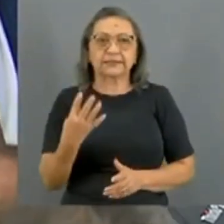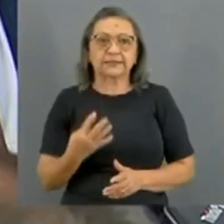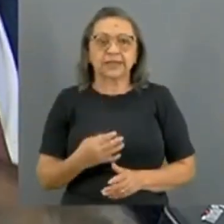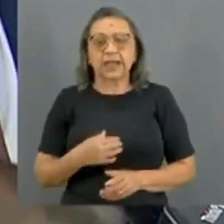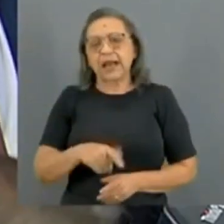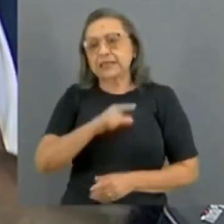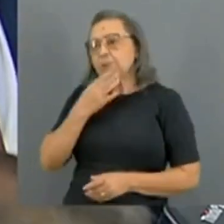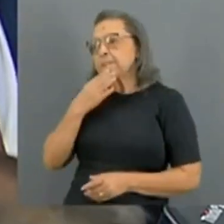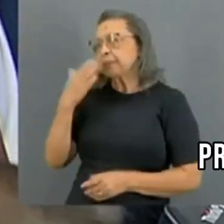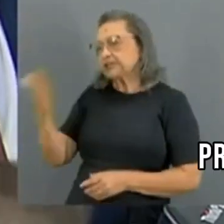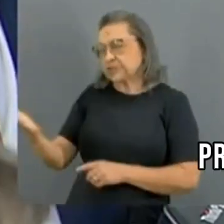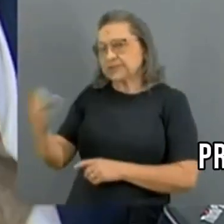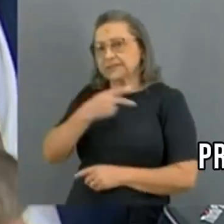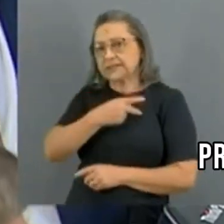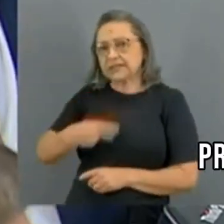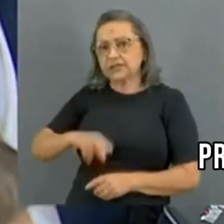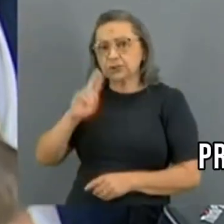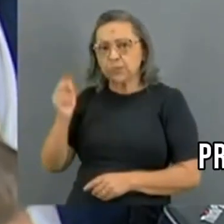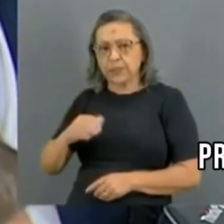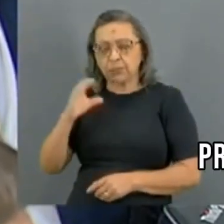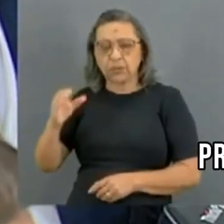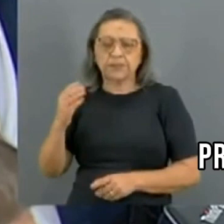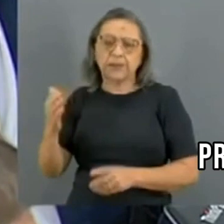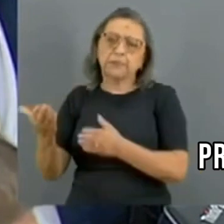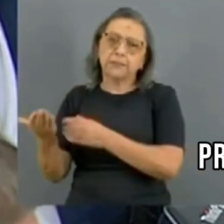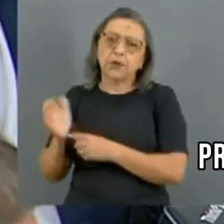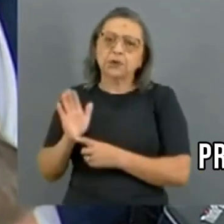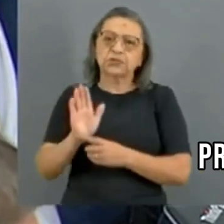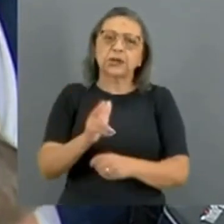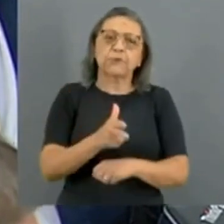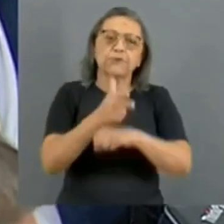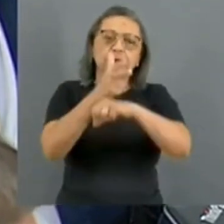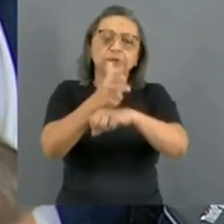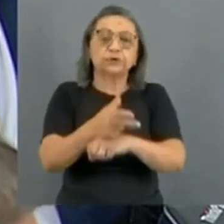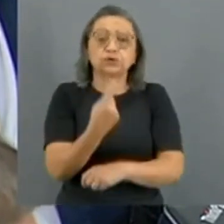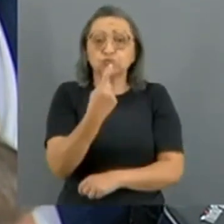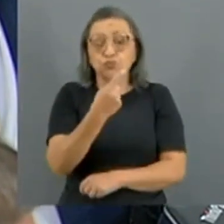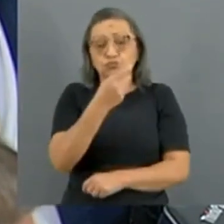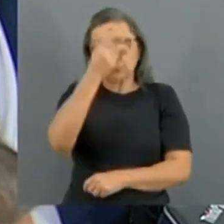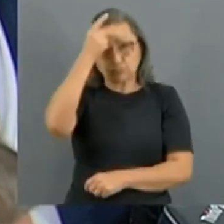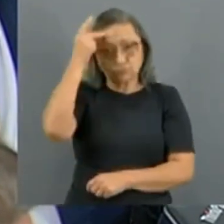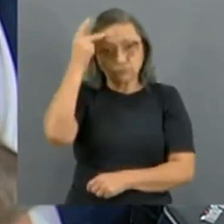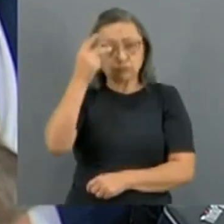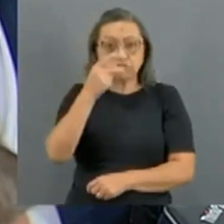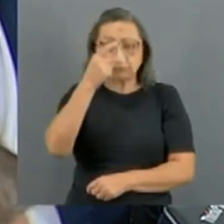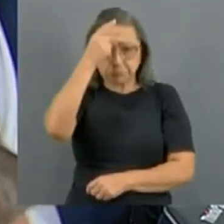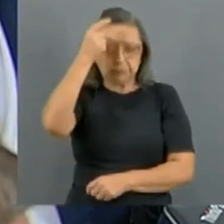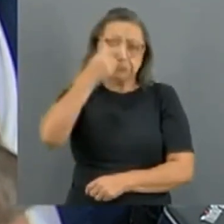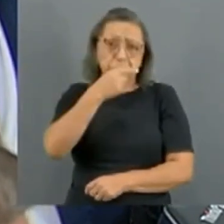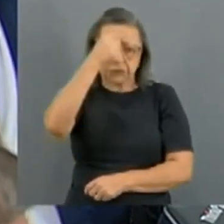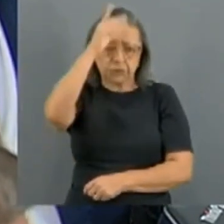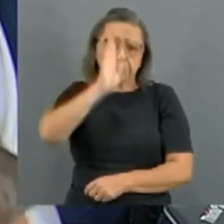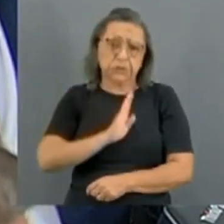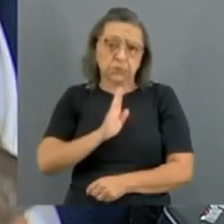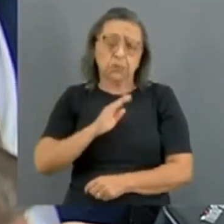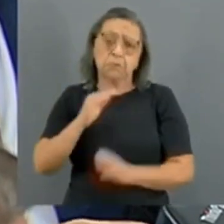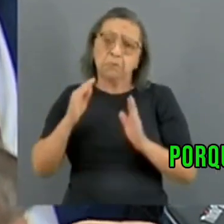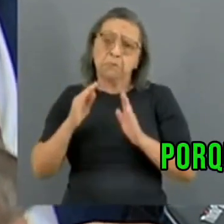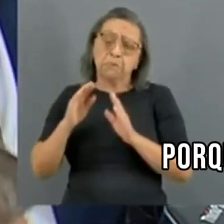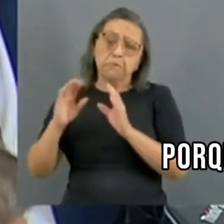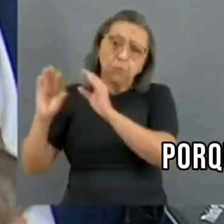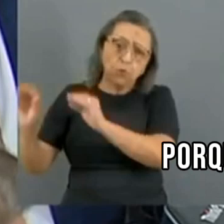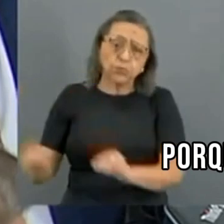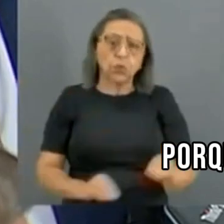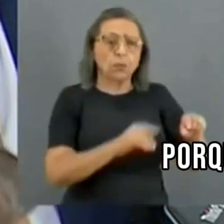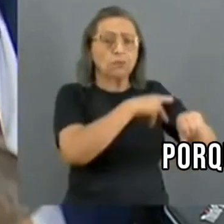presidente para poder mostrar um vídeo para a senhora, de um brasileiro que foi para os Estados Unidos. O presidente achou viável não mostrar o vídeo,